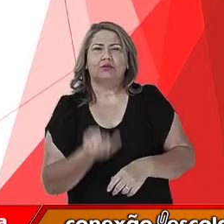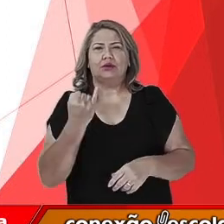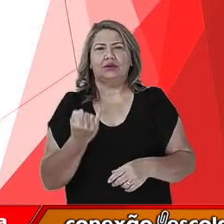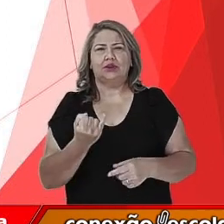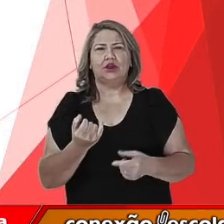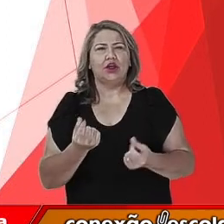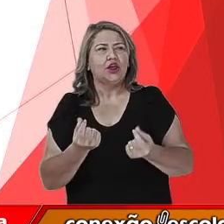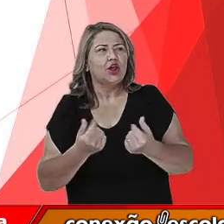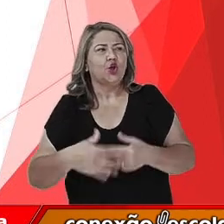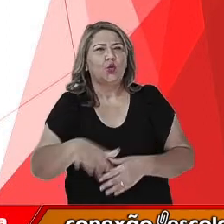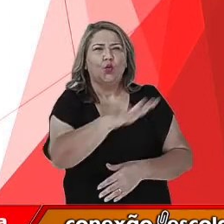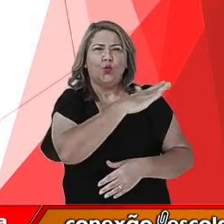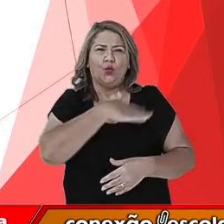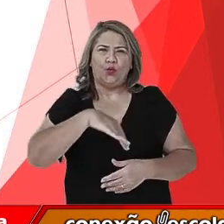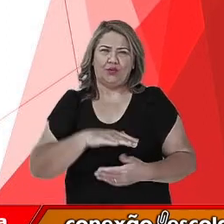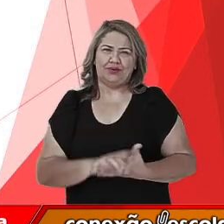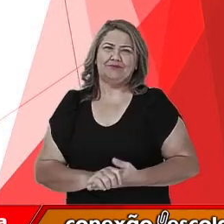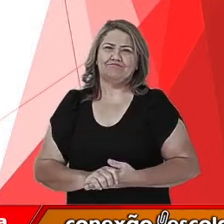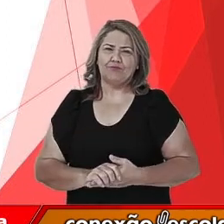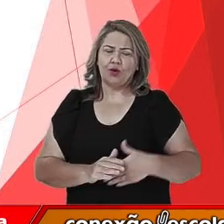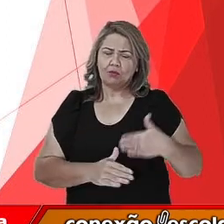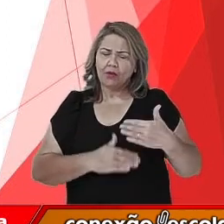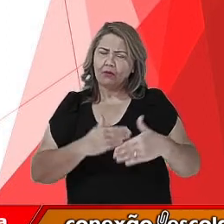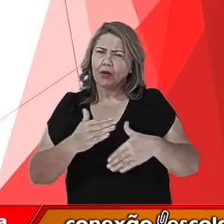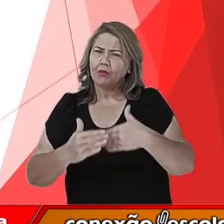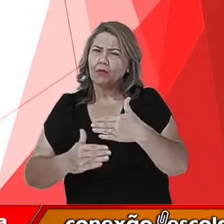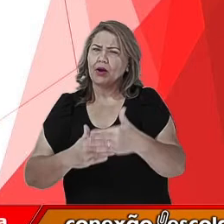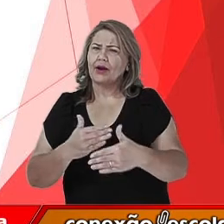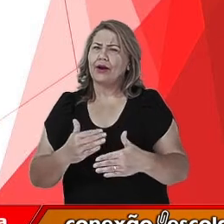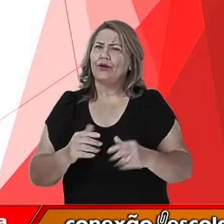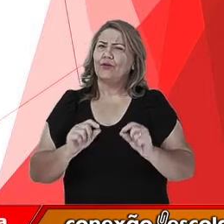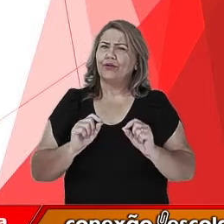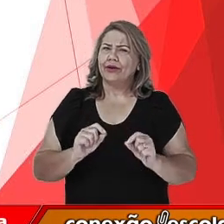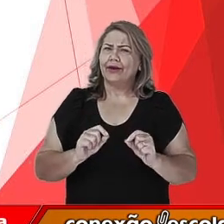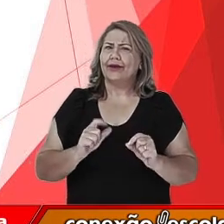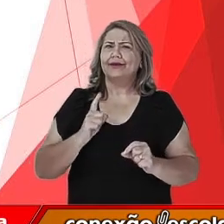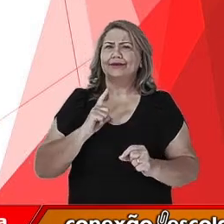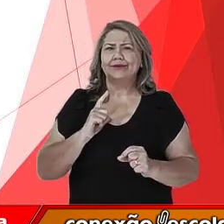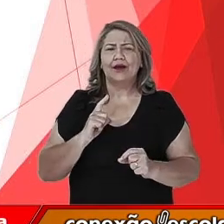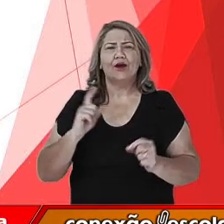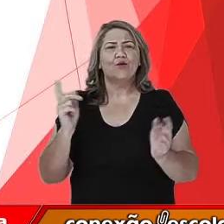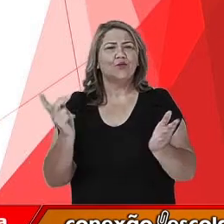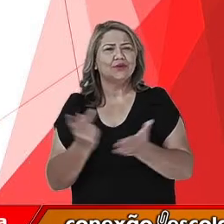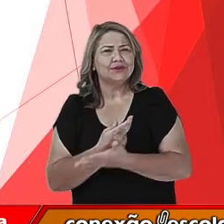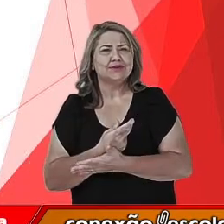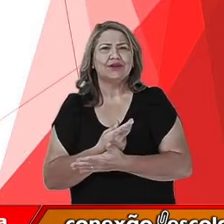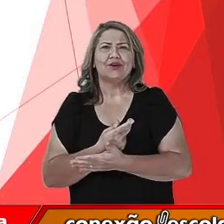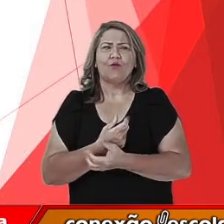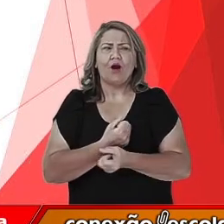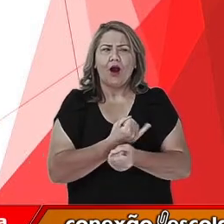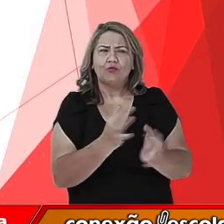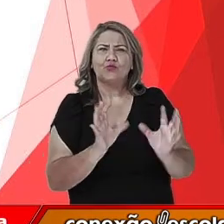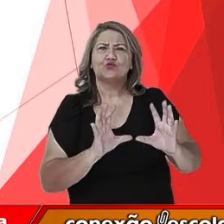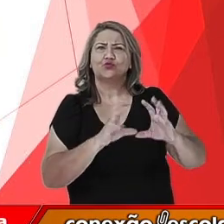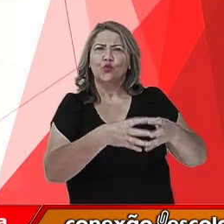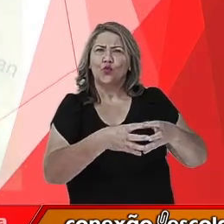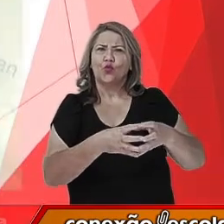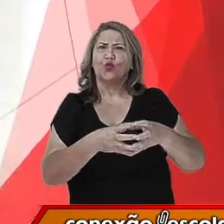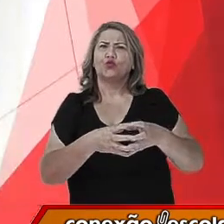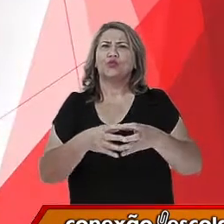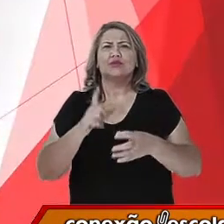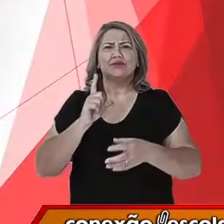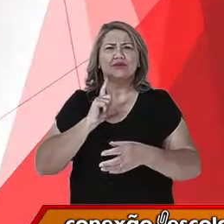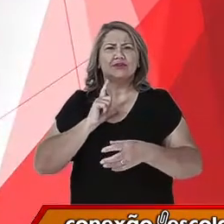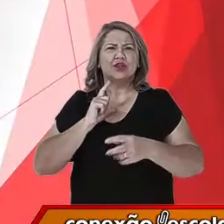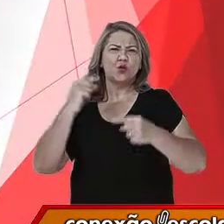riquezas. Esse processo, no entanto, fez surgir diversos modos de resistência por parte desses povos